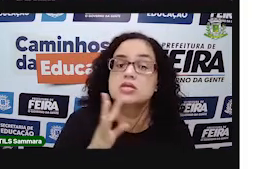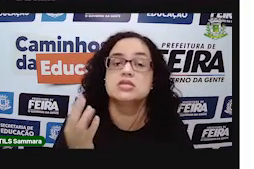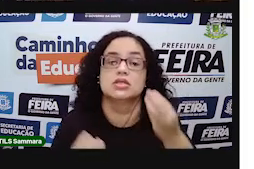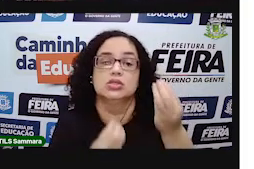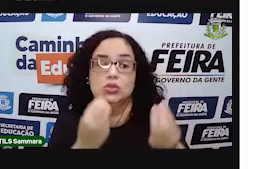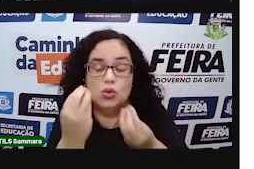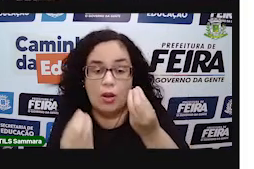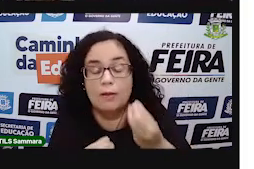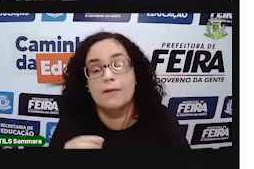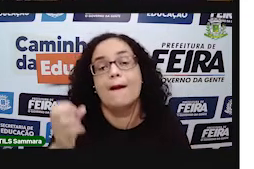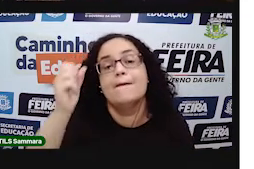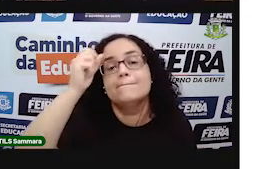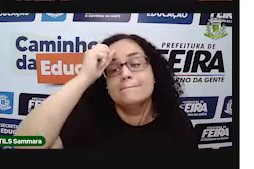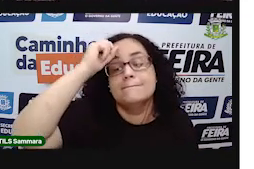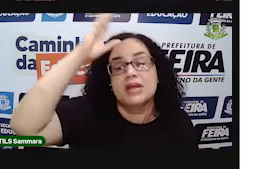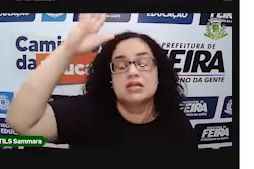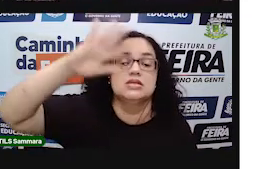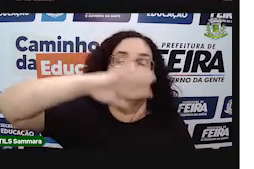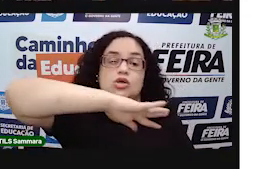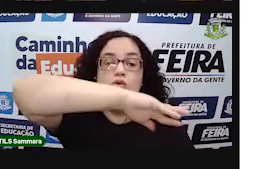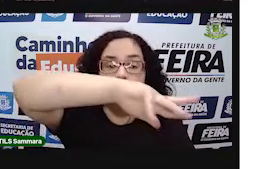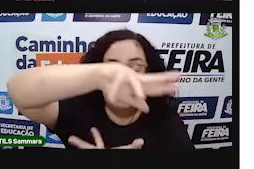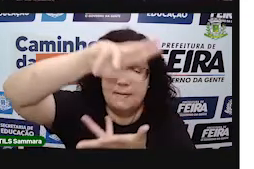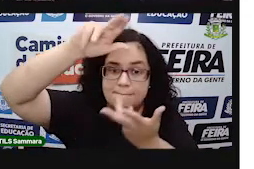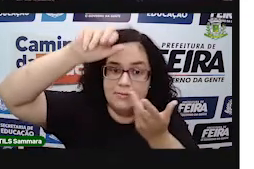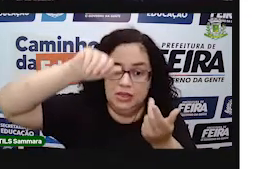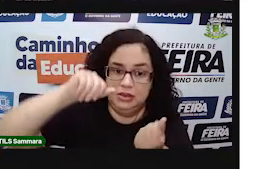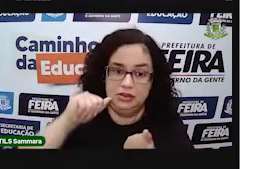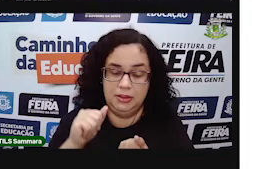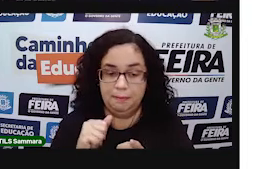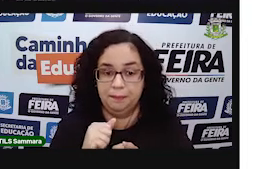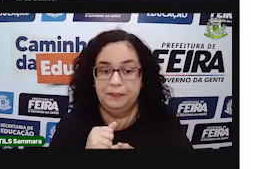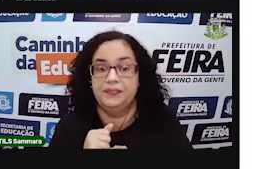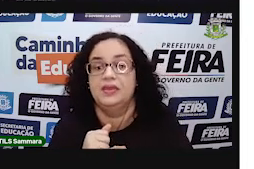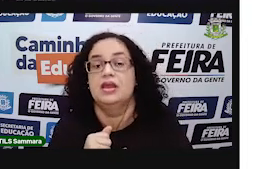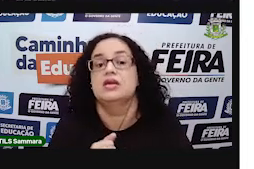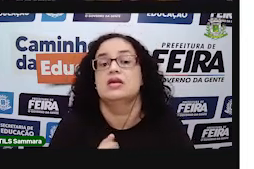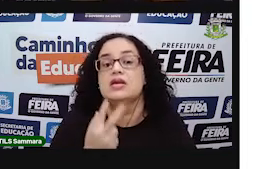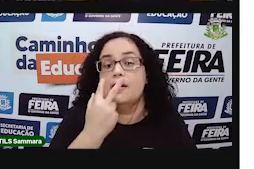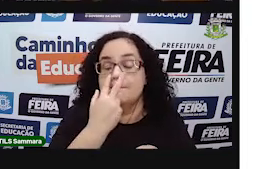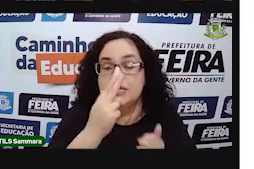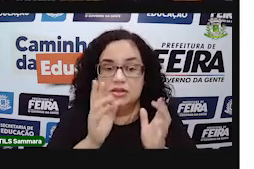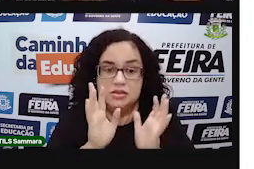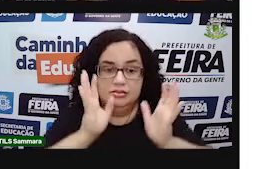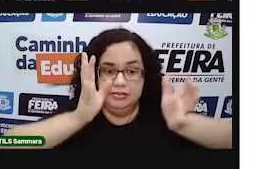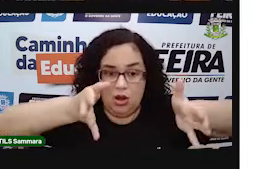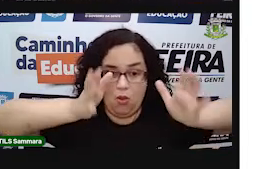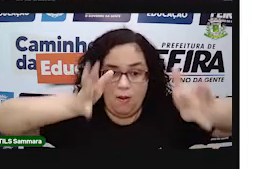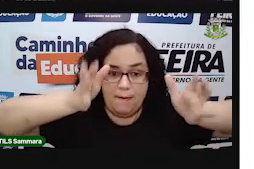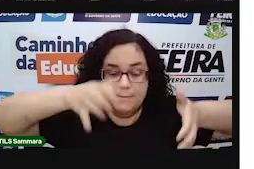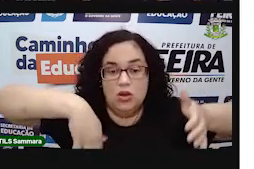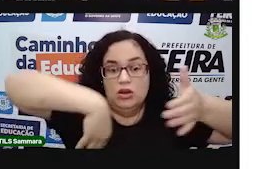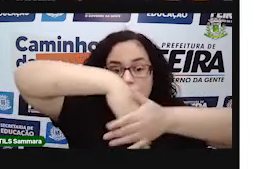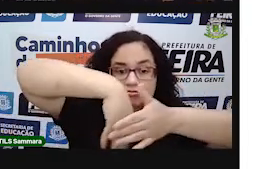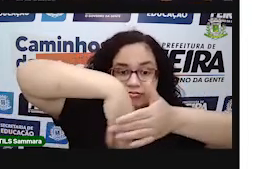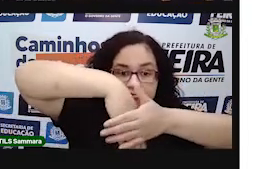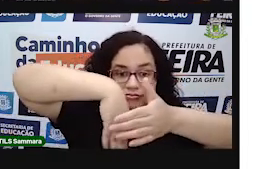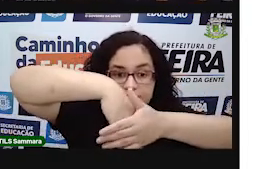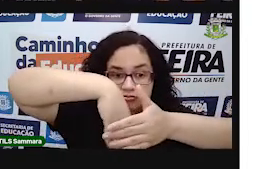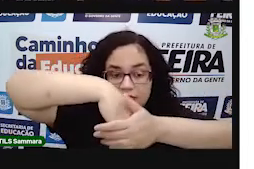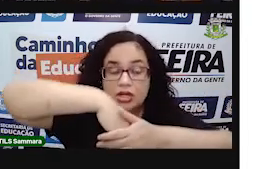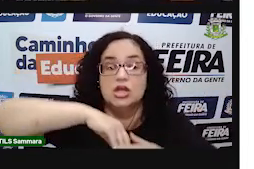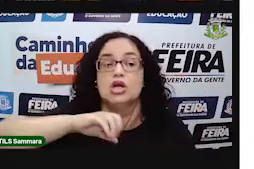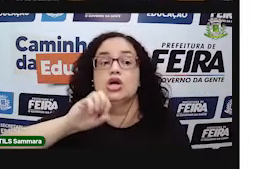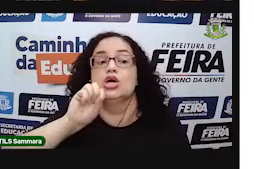tá? Então, a gente imagina que o nosso planeta, o planeta Terra, ele tenha esse formato de uma bola de futebol.